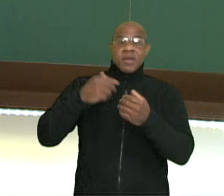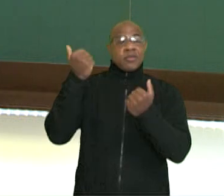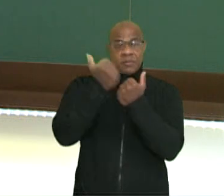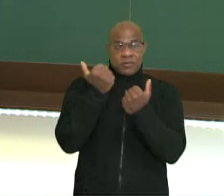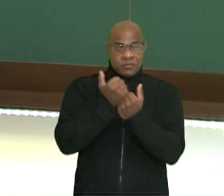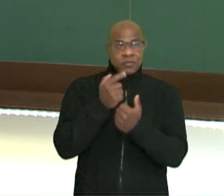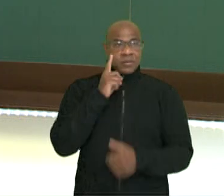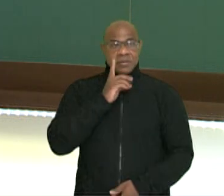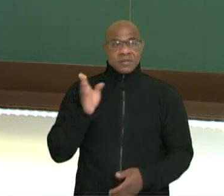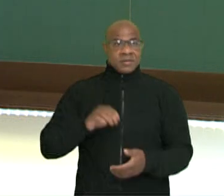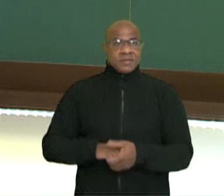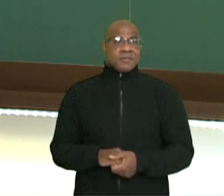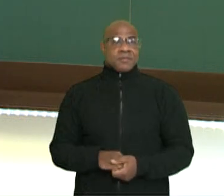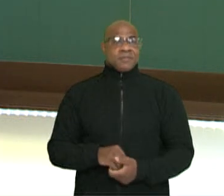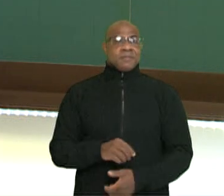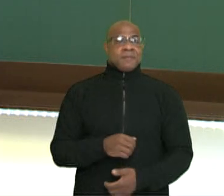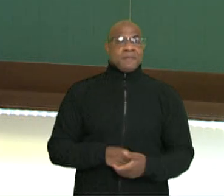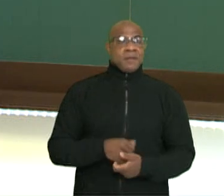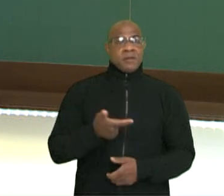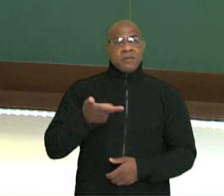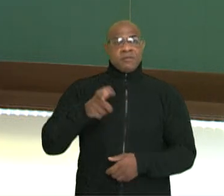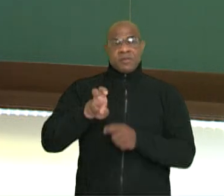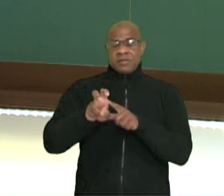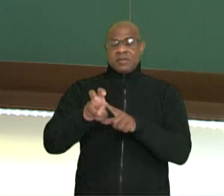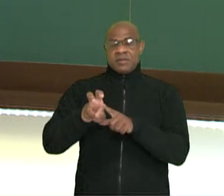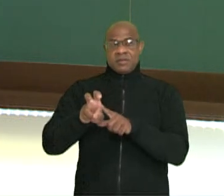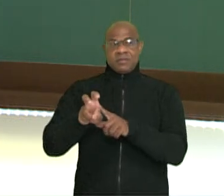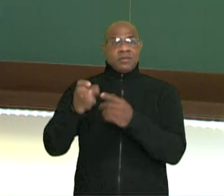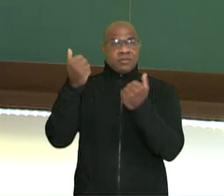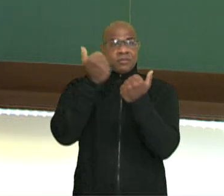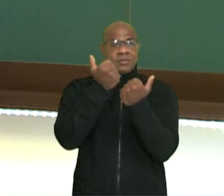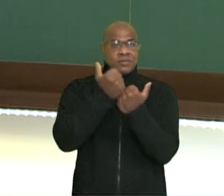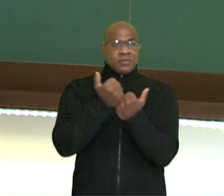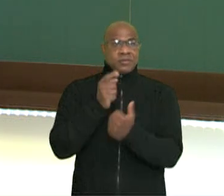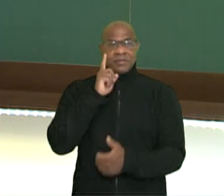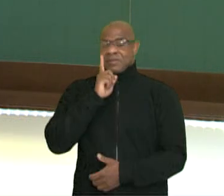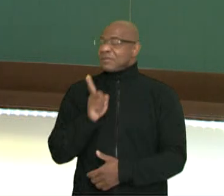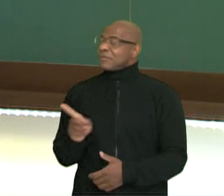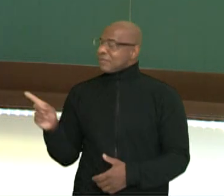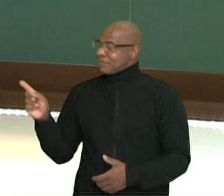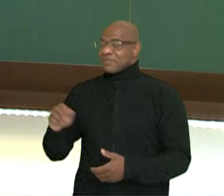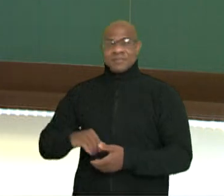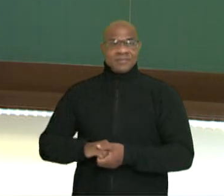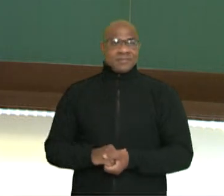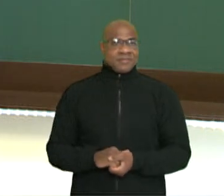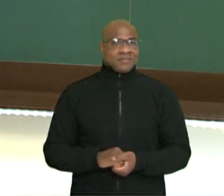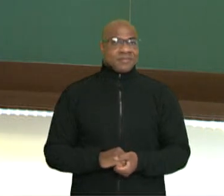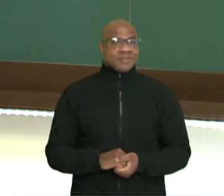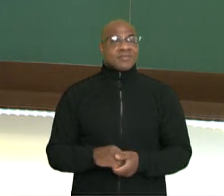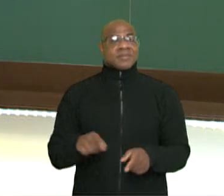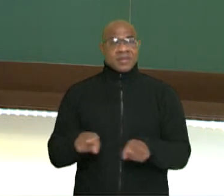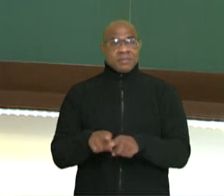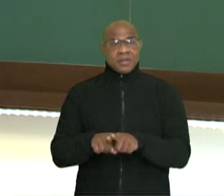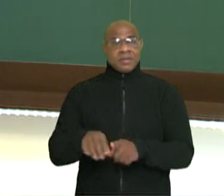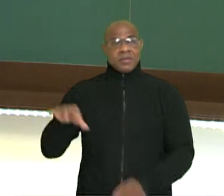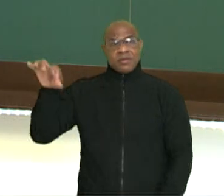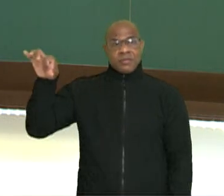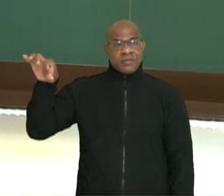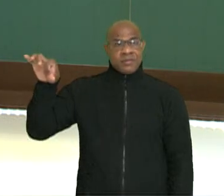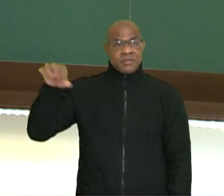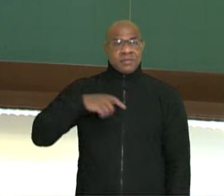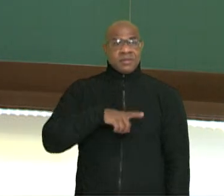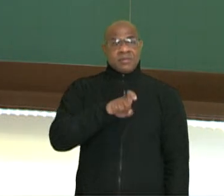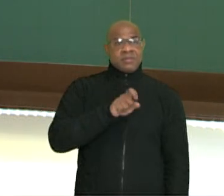25. Isola o quadrado, passa para o outro lado o raiz, mais e menos 5. E também é 9. Então